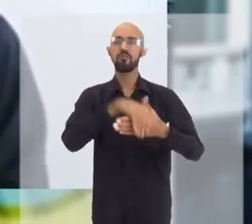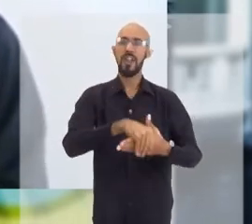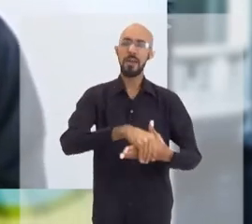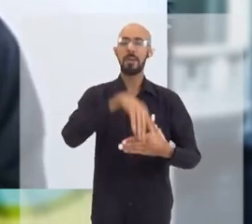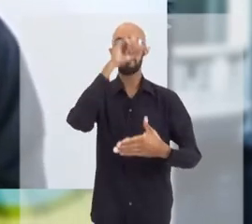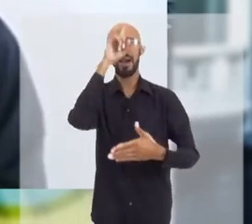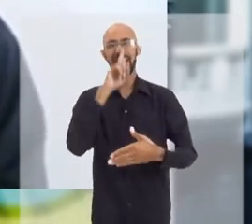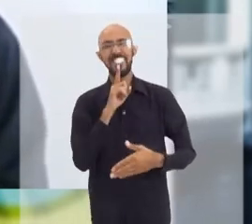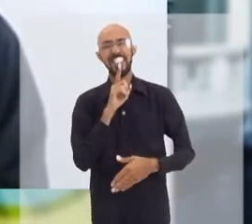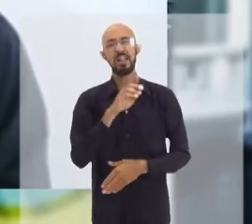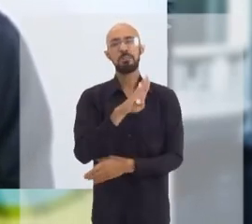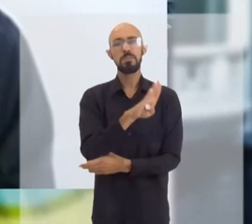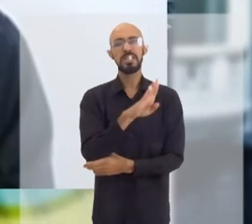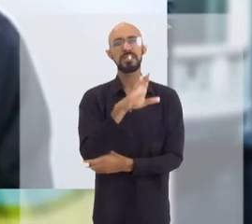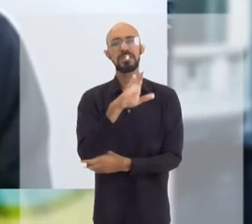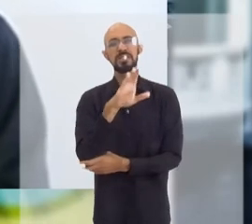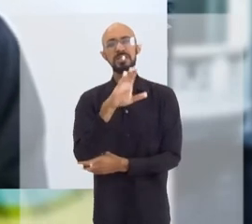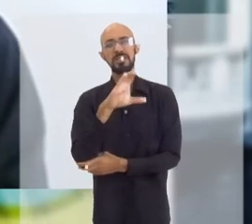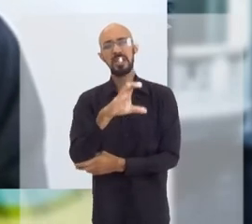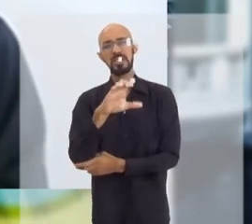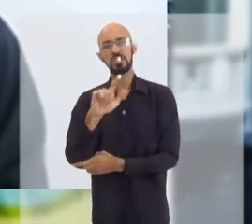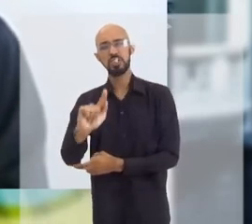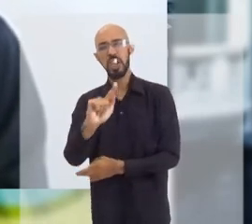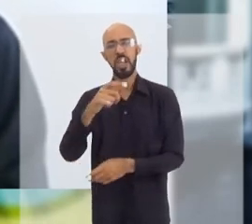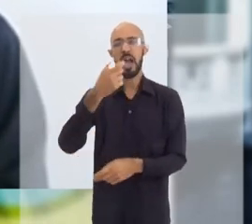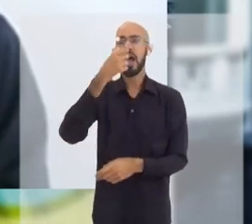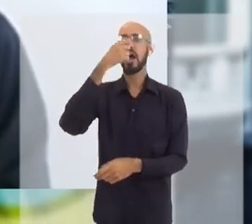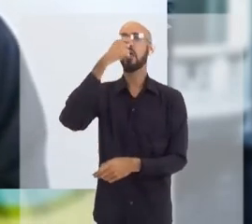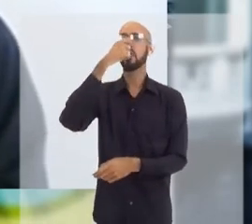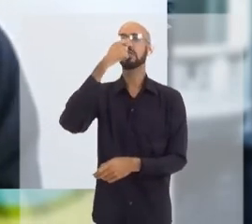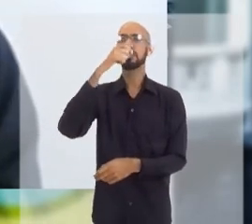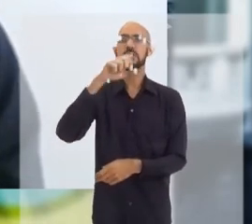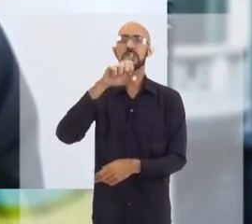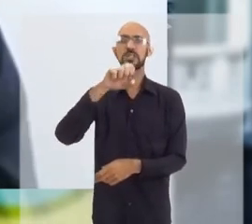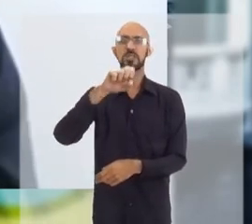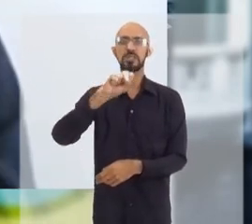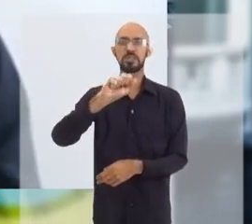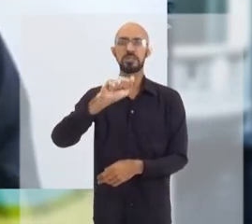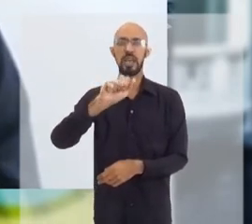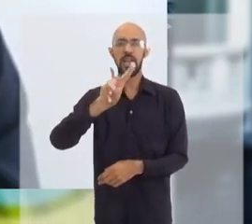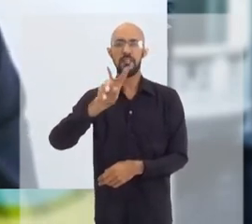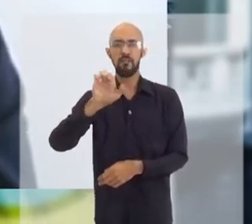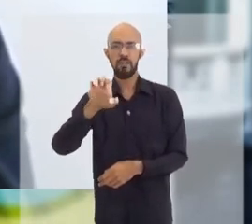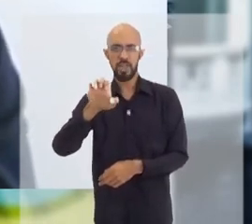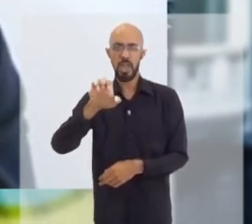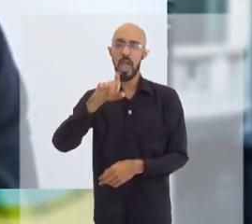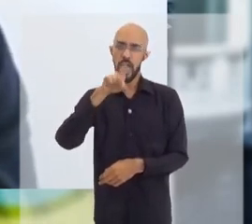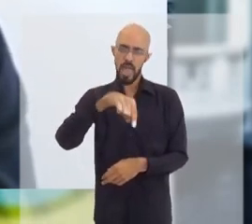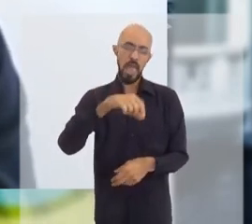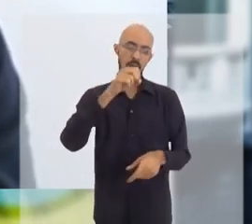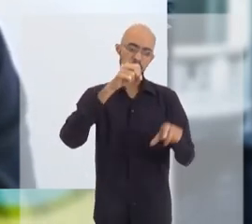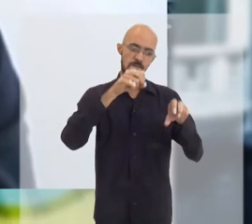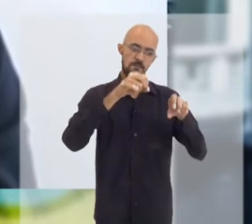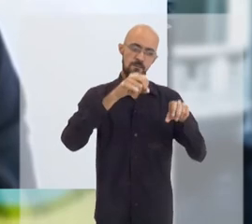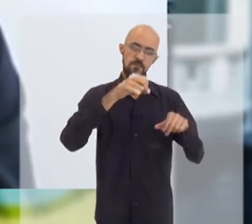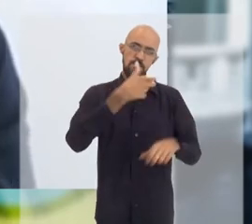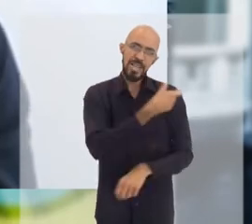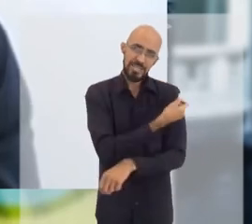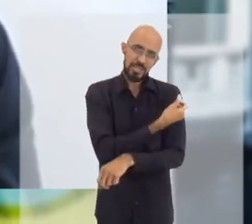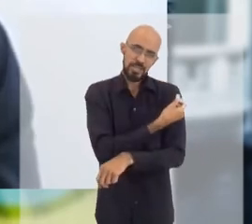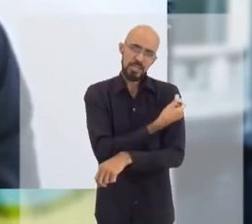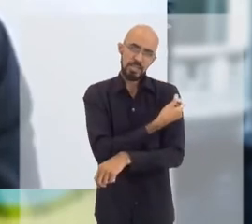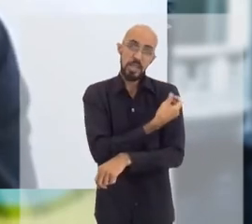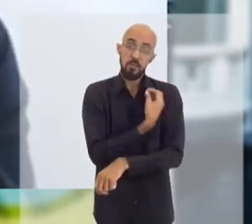da febre amarela, do BCG contra a tuberculose, a gotinha, seibin, são vacinas vivas, com